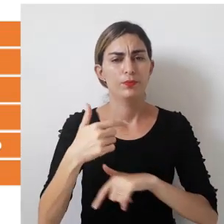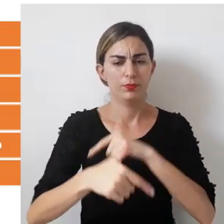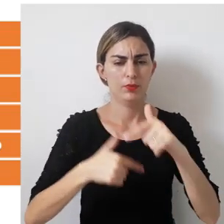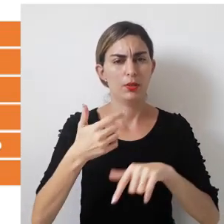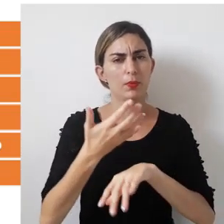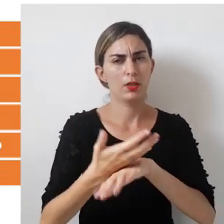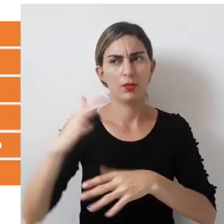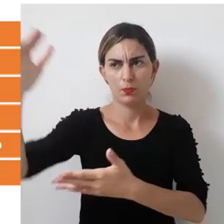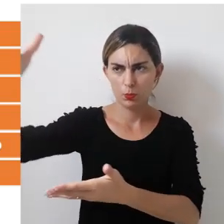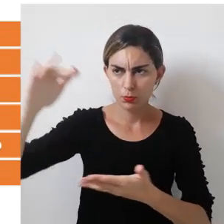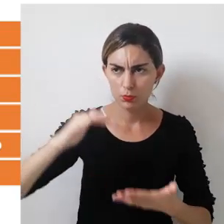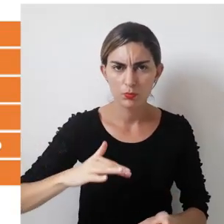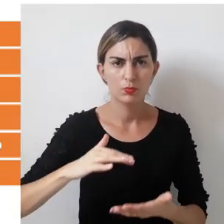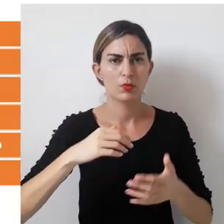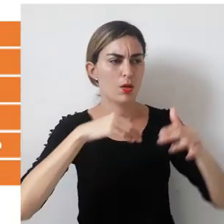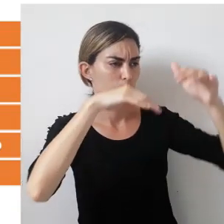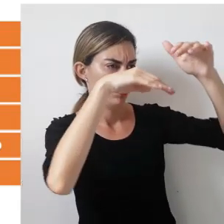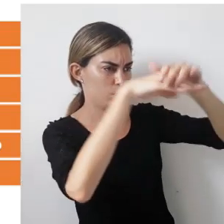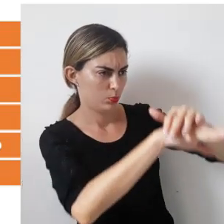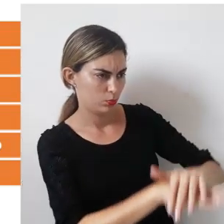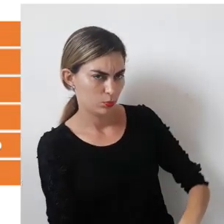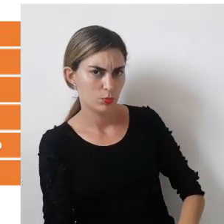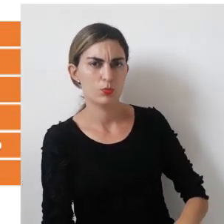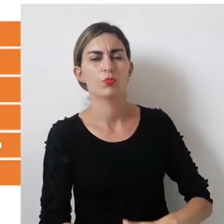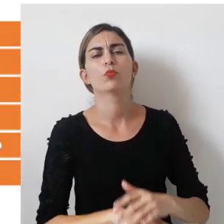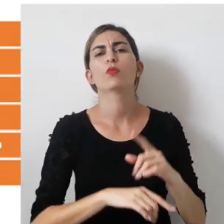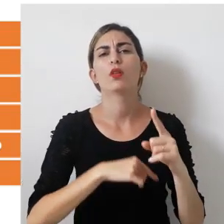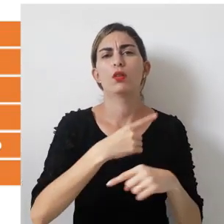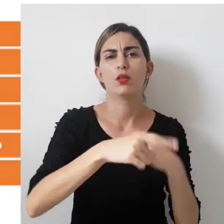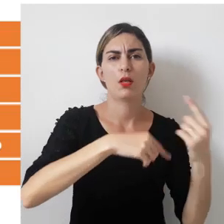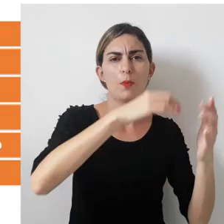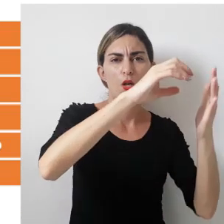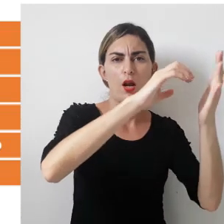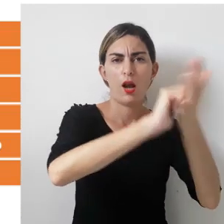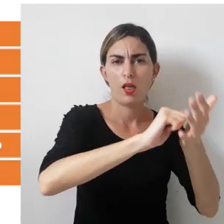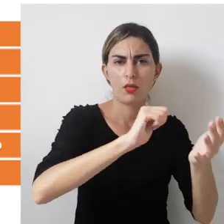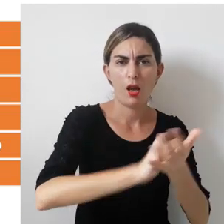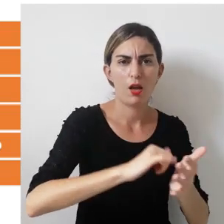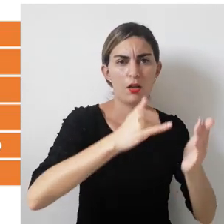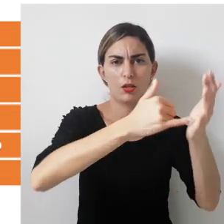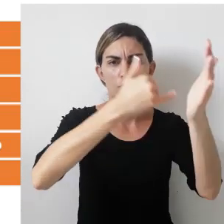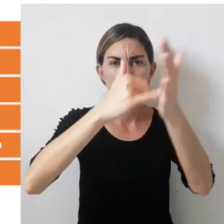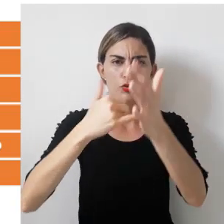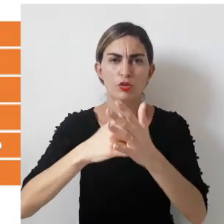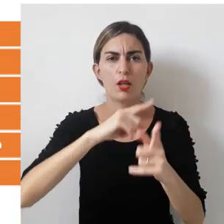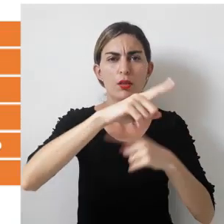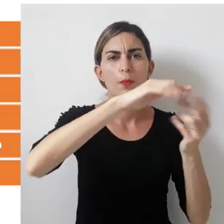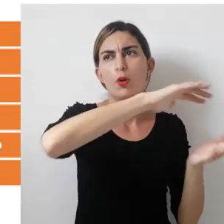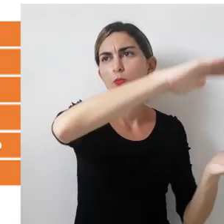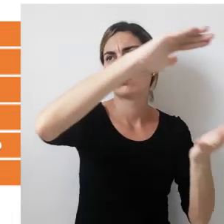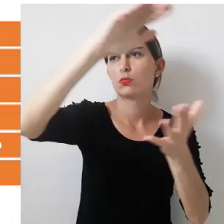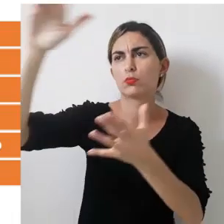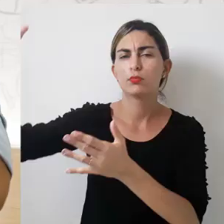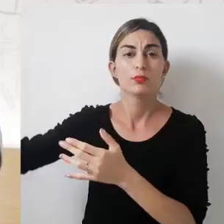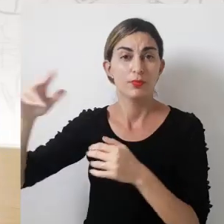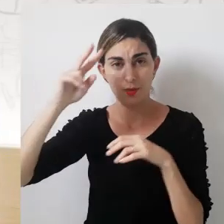atividade de recebimento, a atividade de armazenagem, de estocagem, cadastramento, inventário e distribuição.